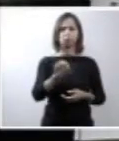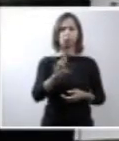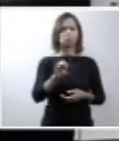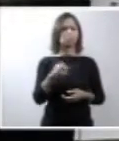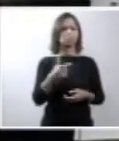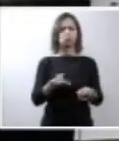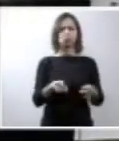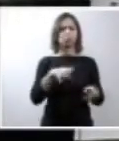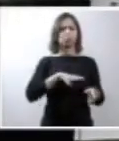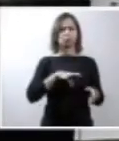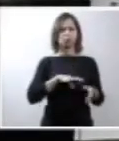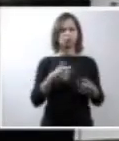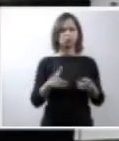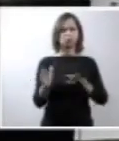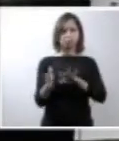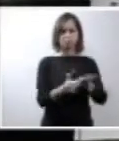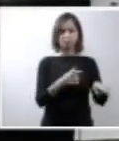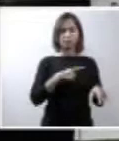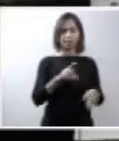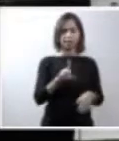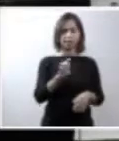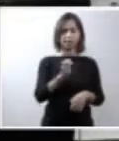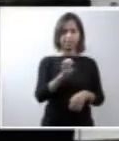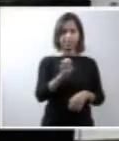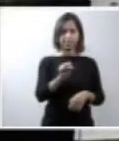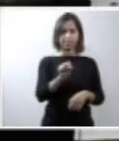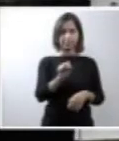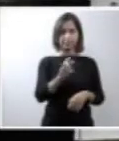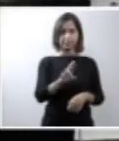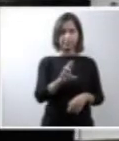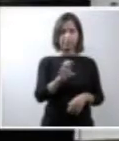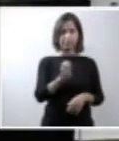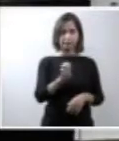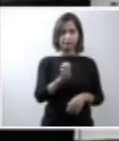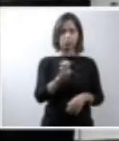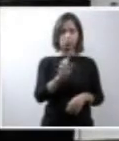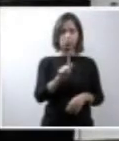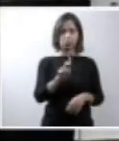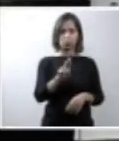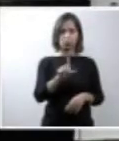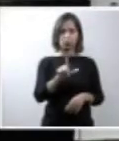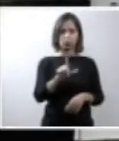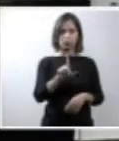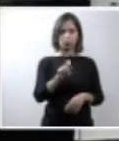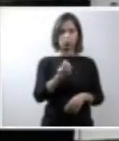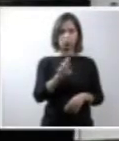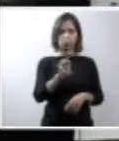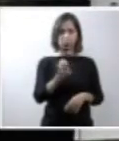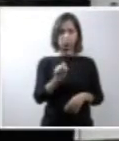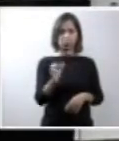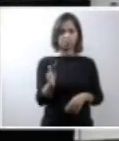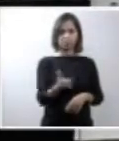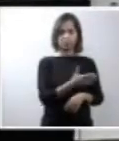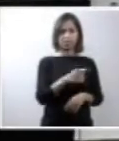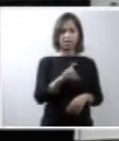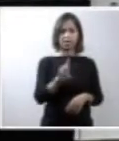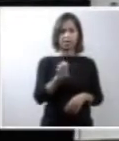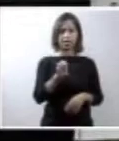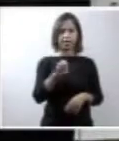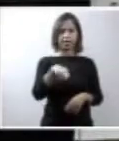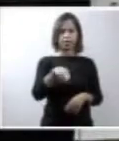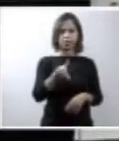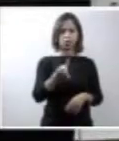português. Desreguladores endócrinos. O que são desreguladores endócrinos? São substâncias que estão no meio